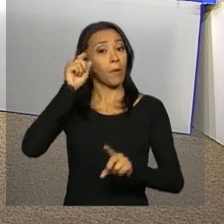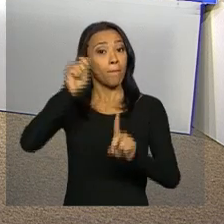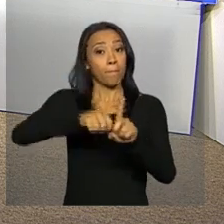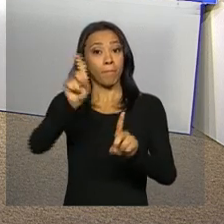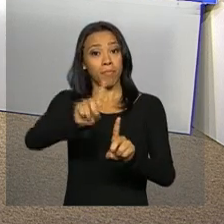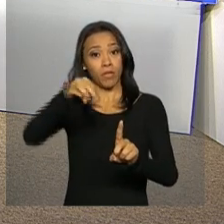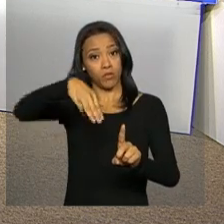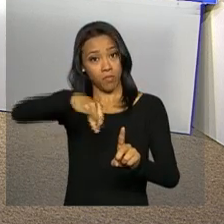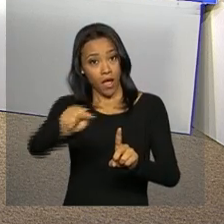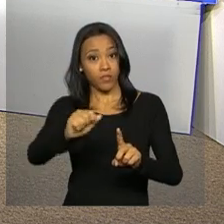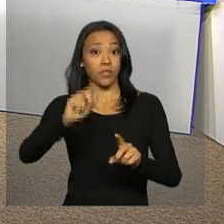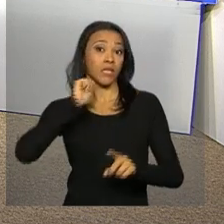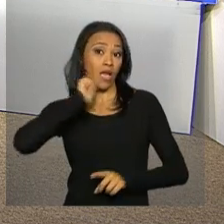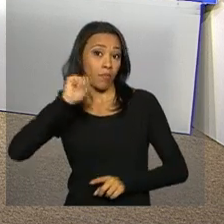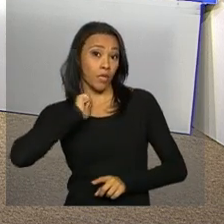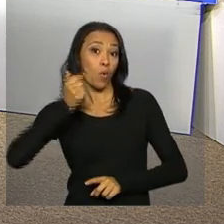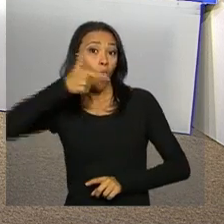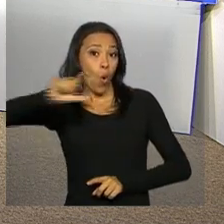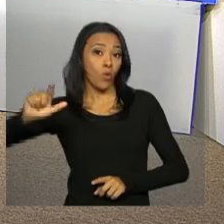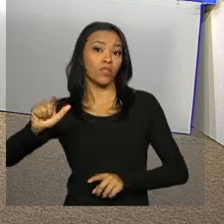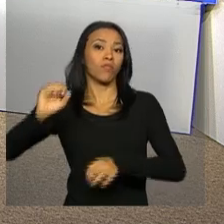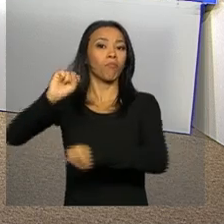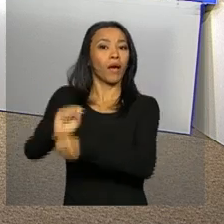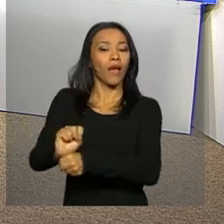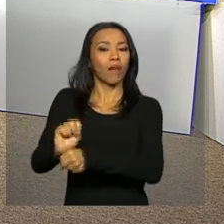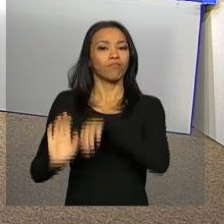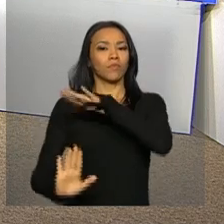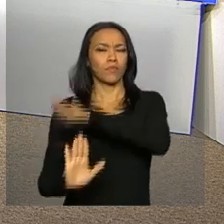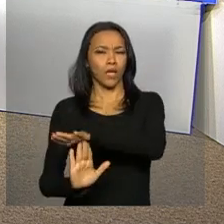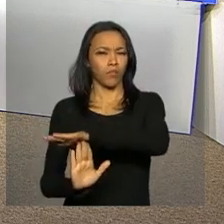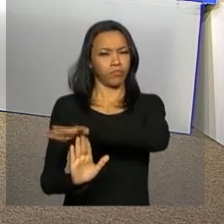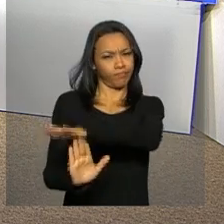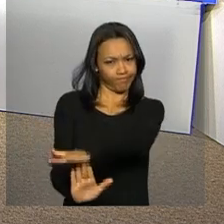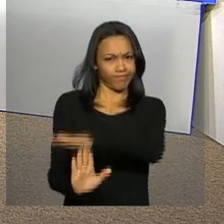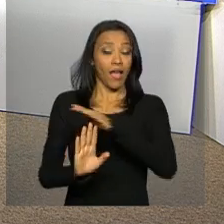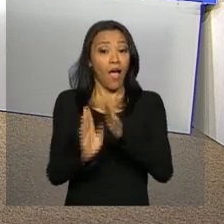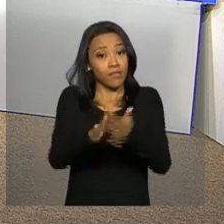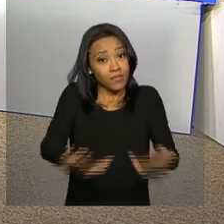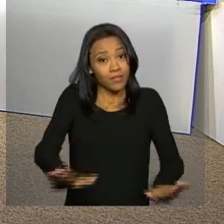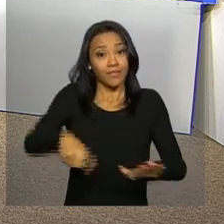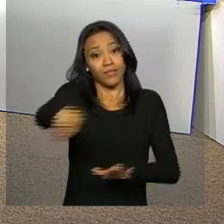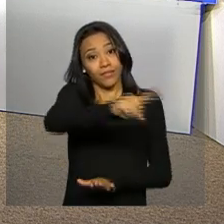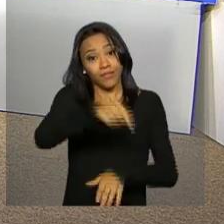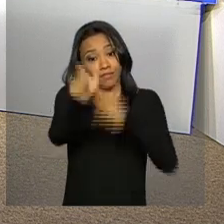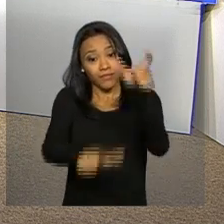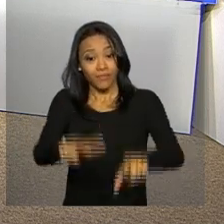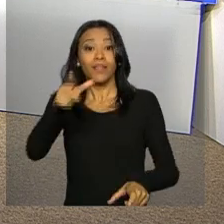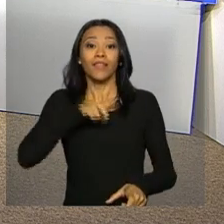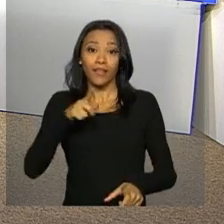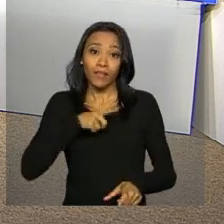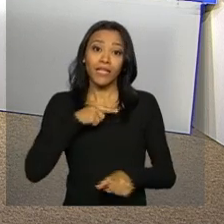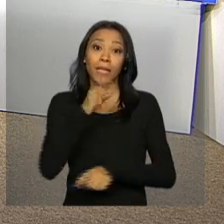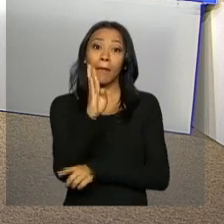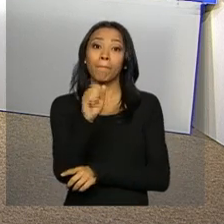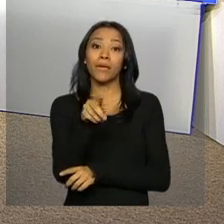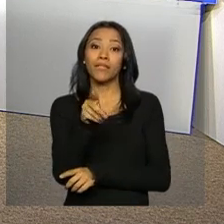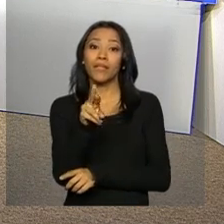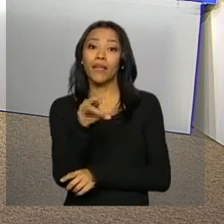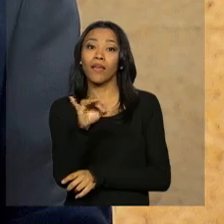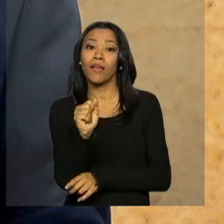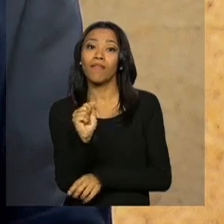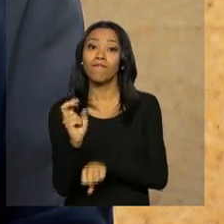outras usinas térmicas terão a operação suspensa. Assim, os consumidores vão ter bandeira verde nas contas.